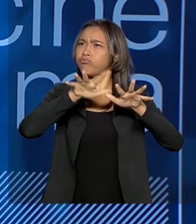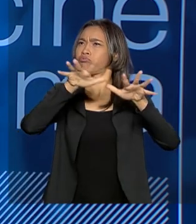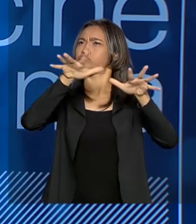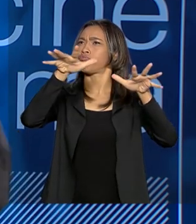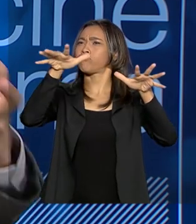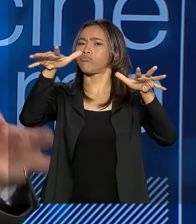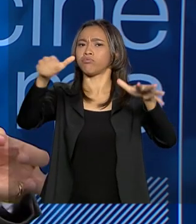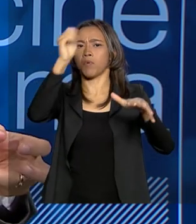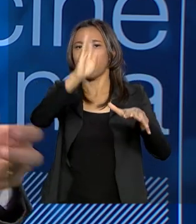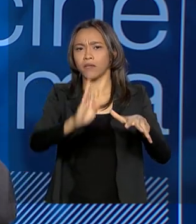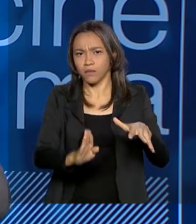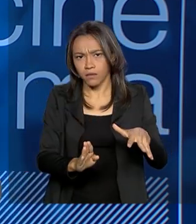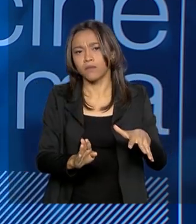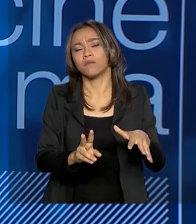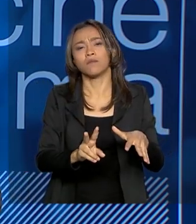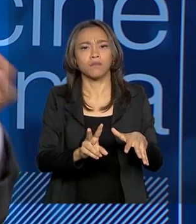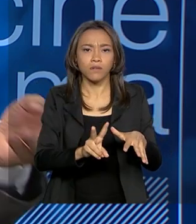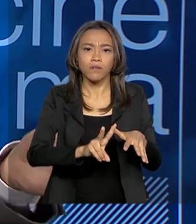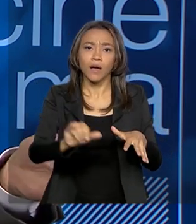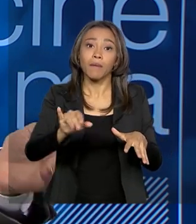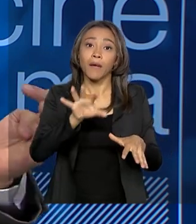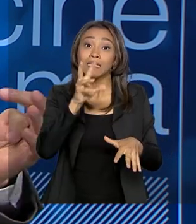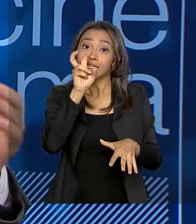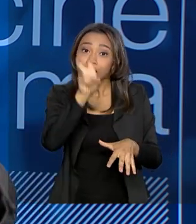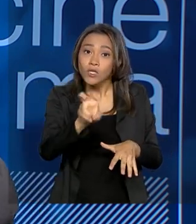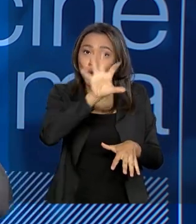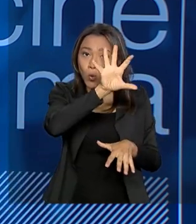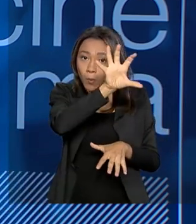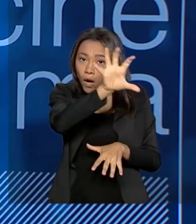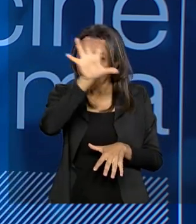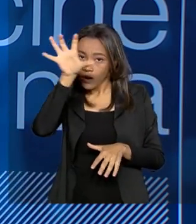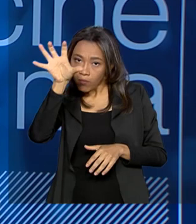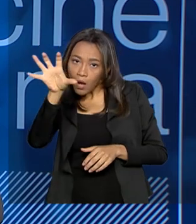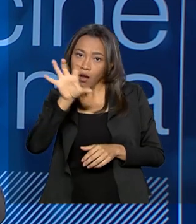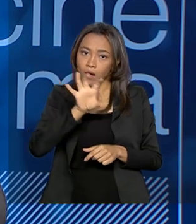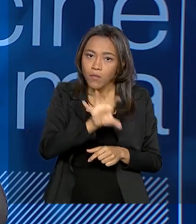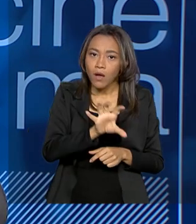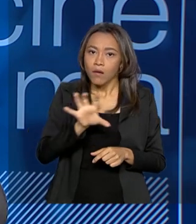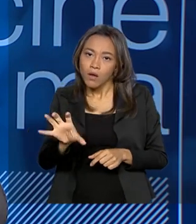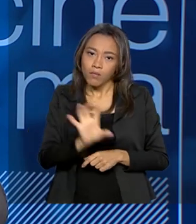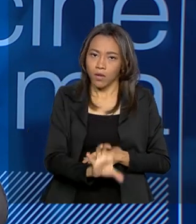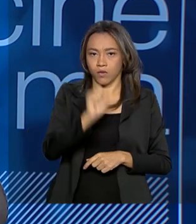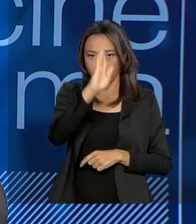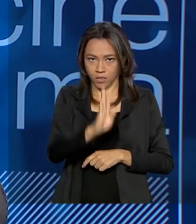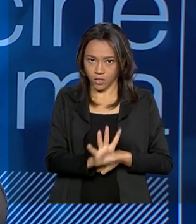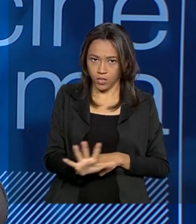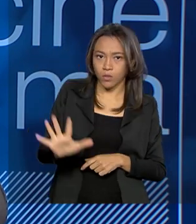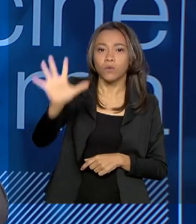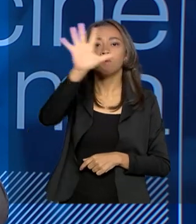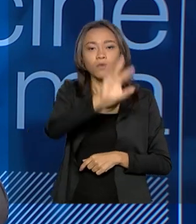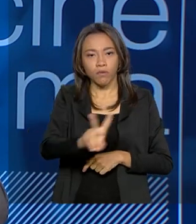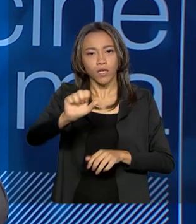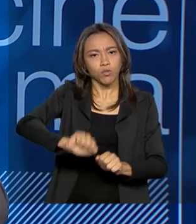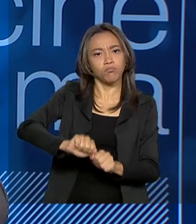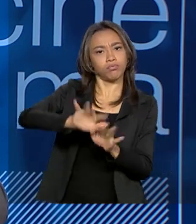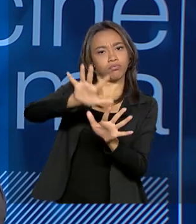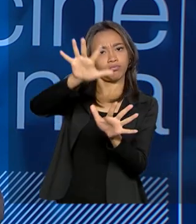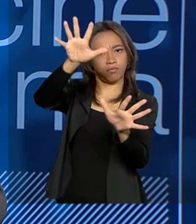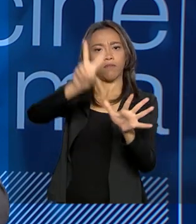descentralizado dessa política pelas cinco regiões do Brasil, pelo âmbito das municipalidades, quanto também no